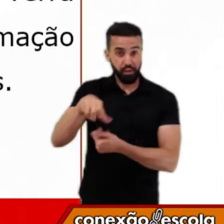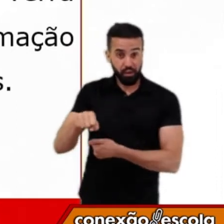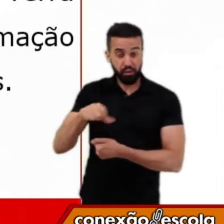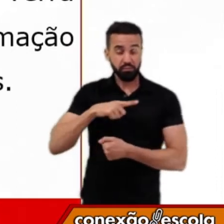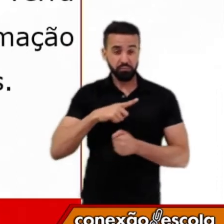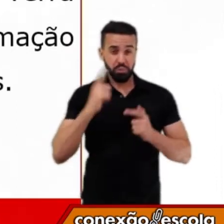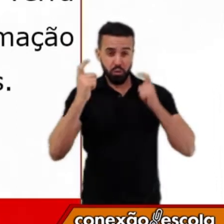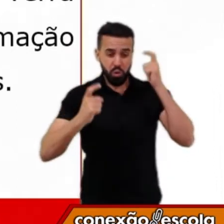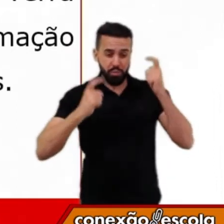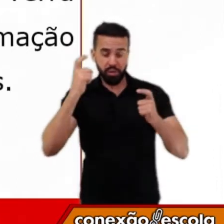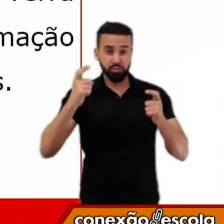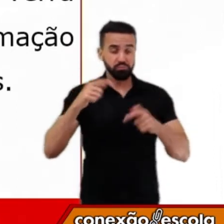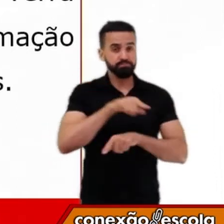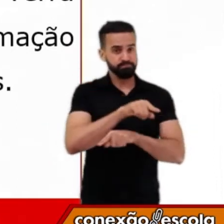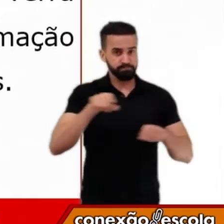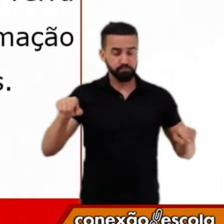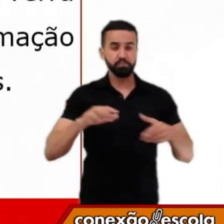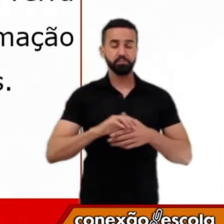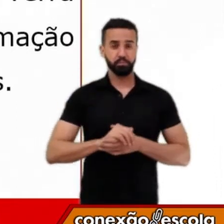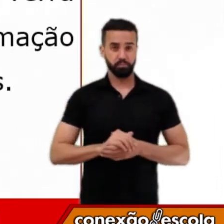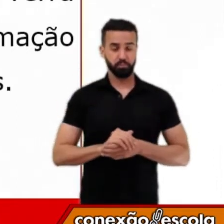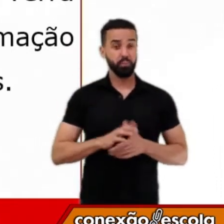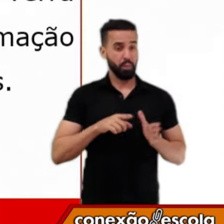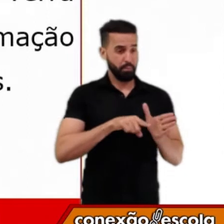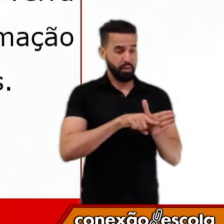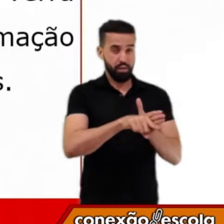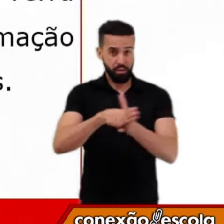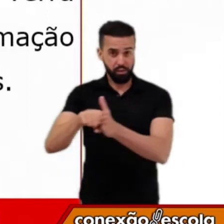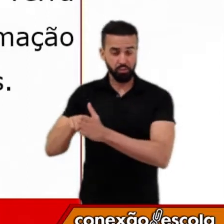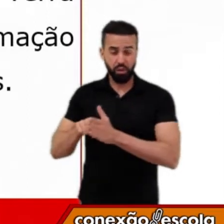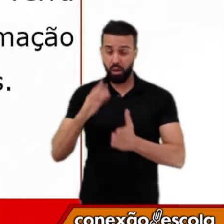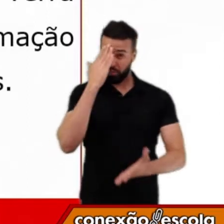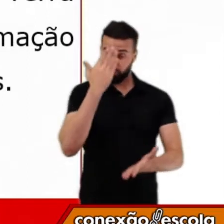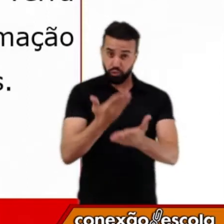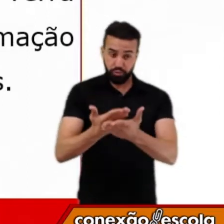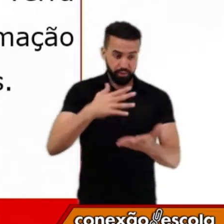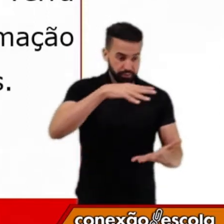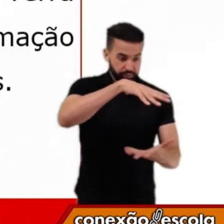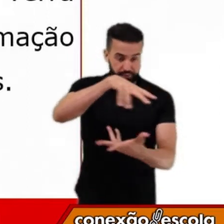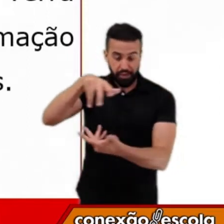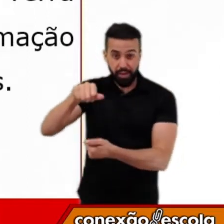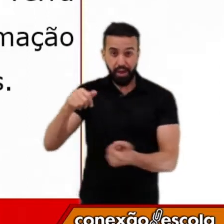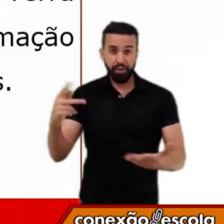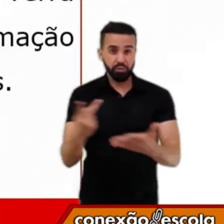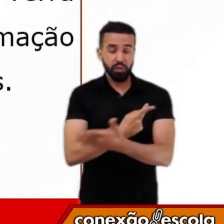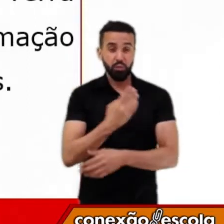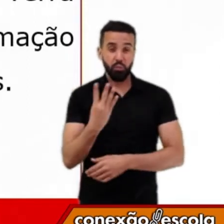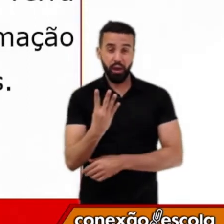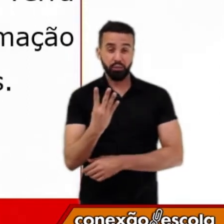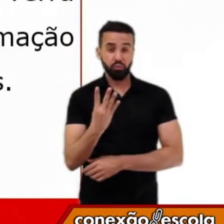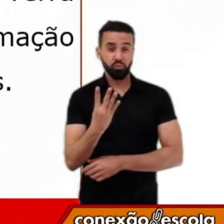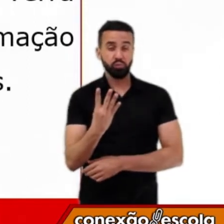os homens. Vários pesquisadores acreditam que a Terra tenha surgido há 4 bilhões e